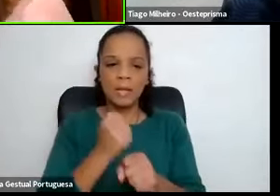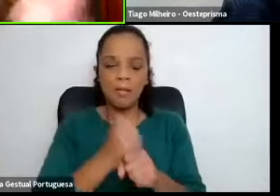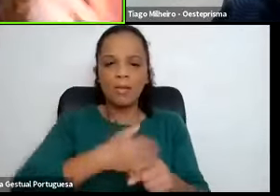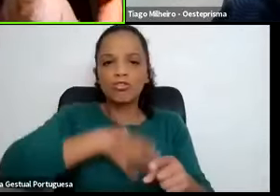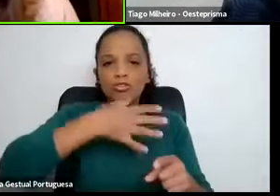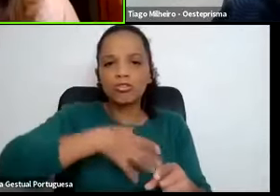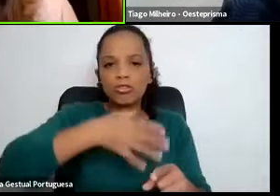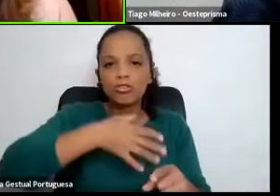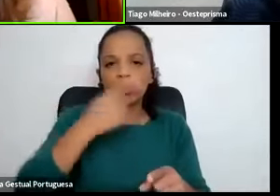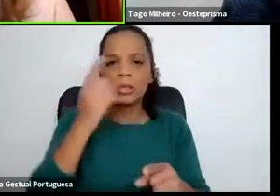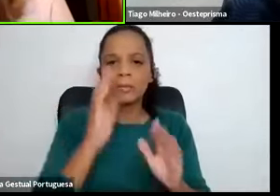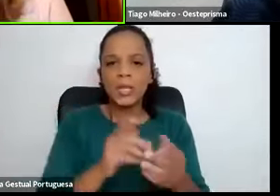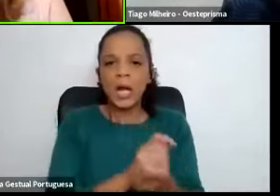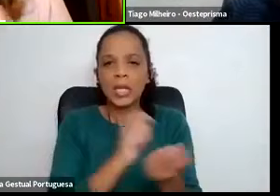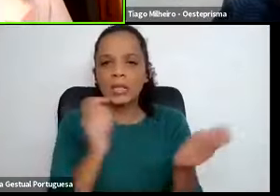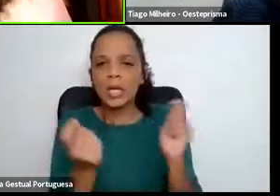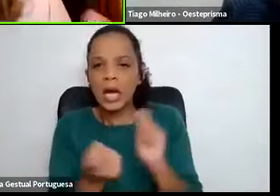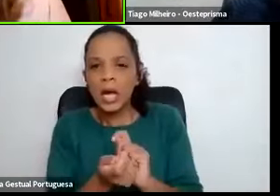de ser alterada?